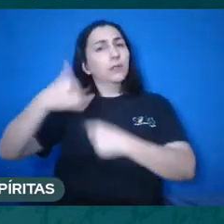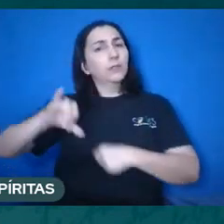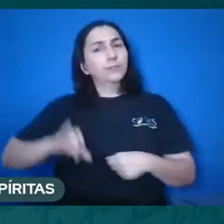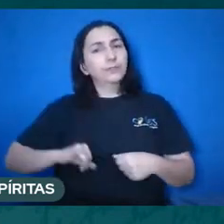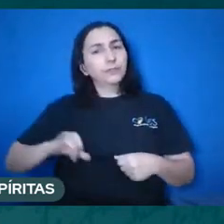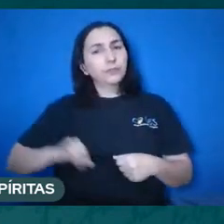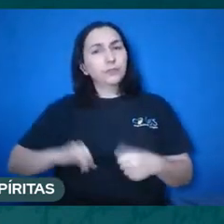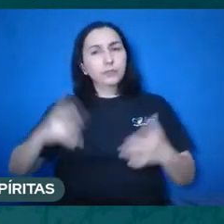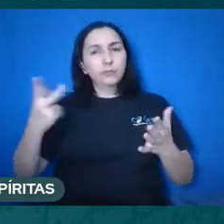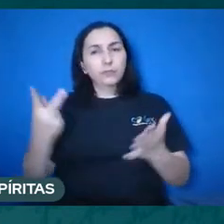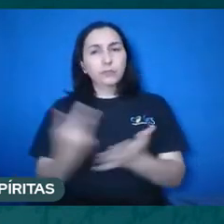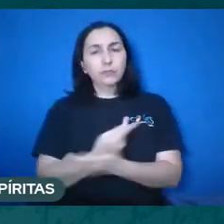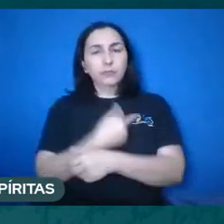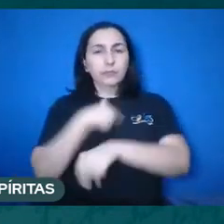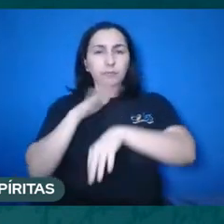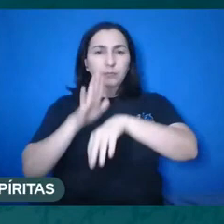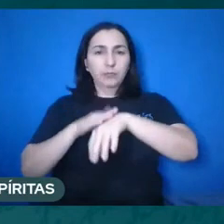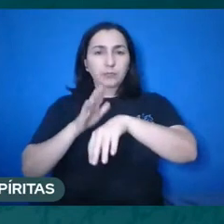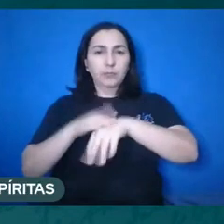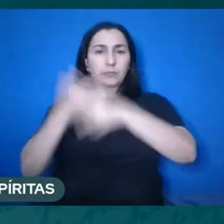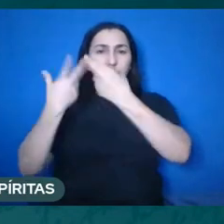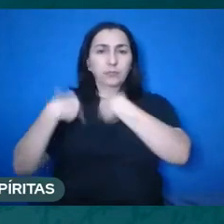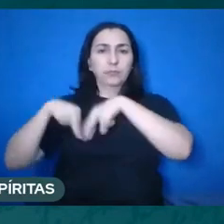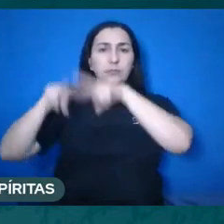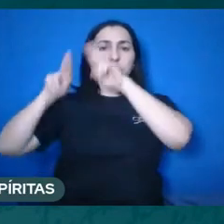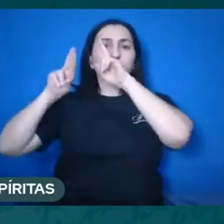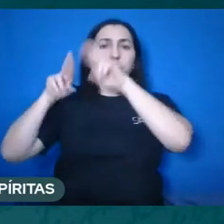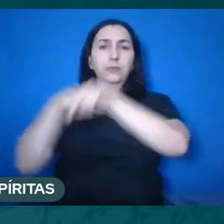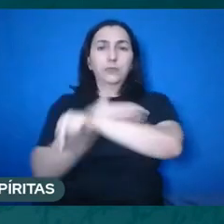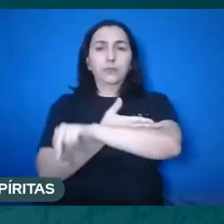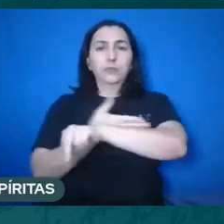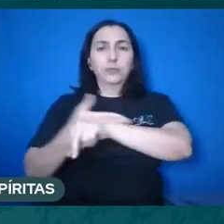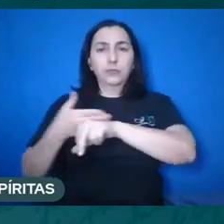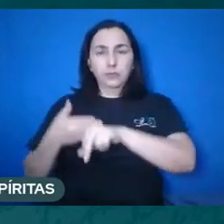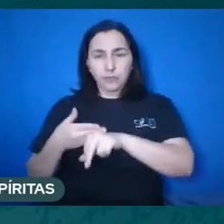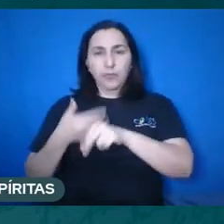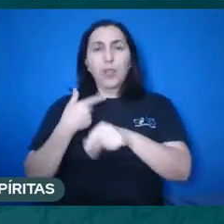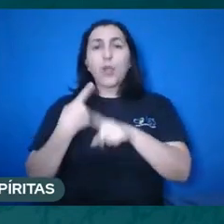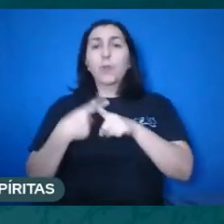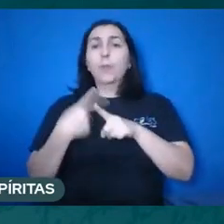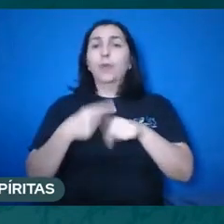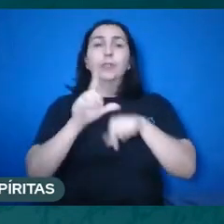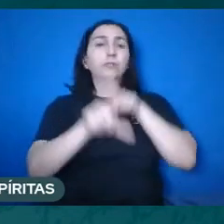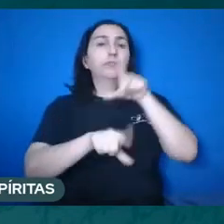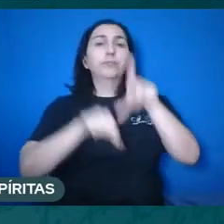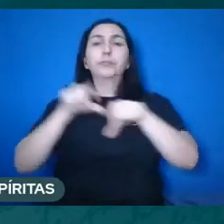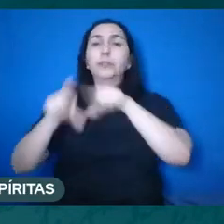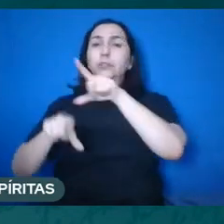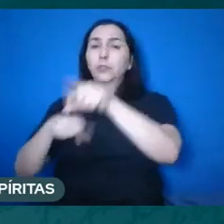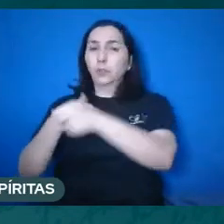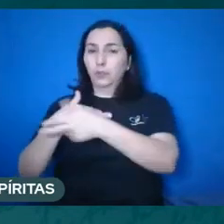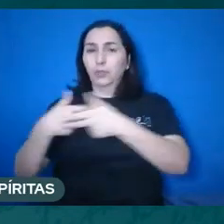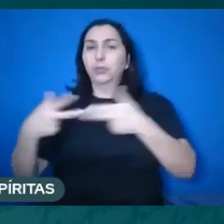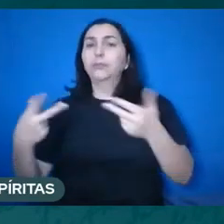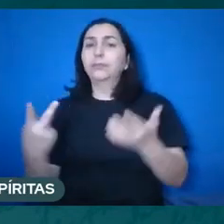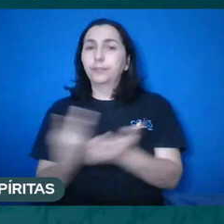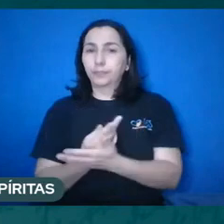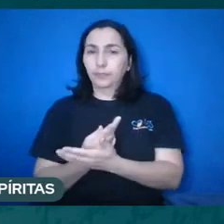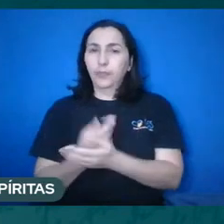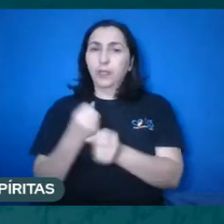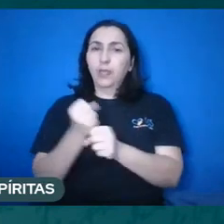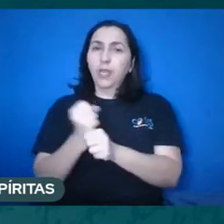de atitudes por nós mesmos praticadas, por escolhas por nós mesmos feitas em épocas